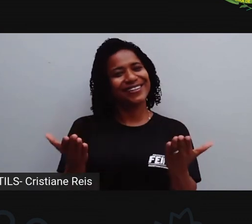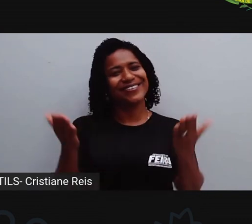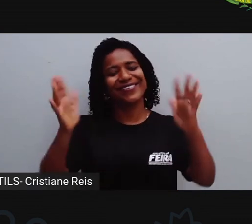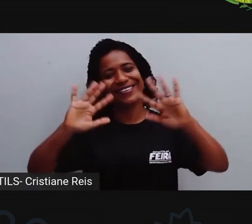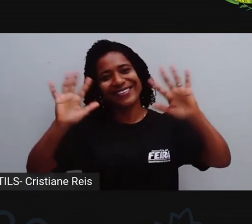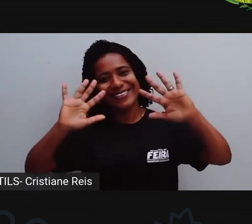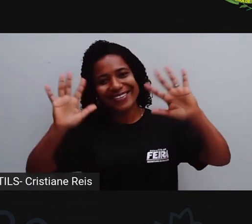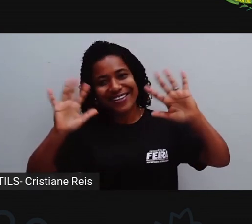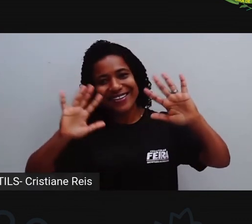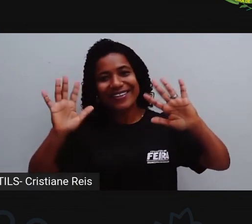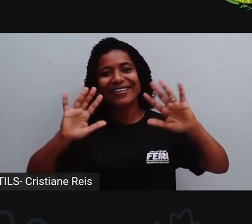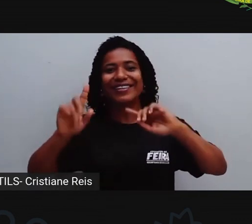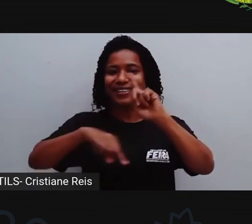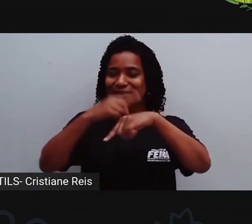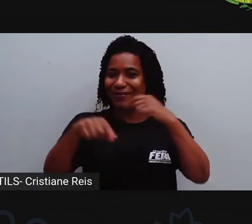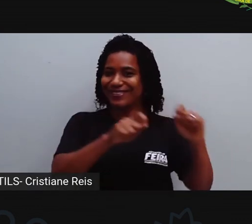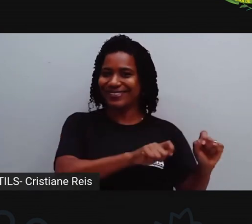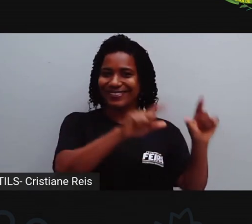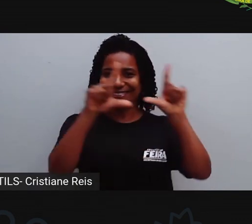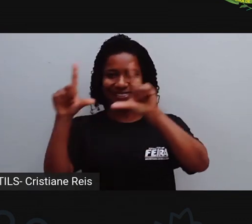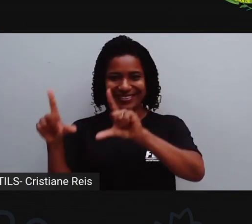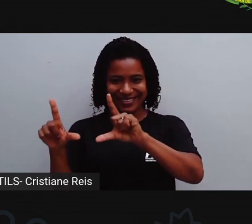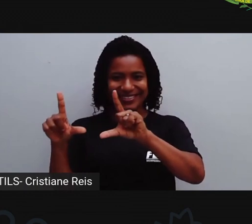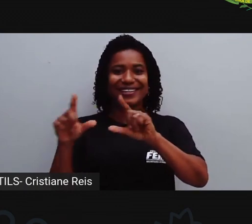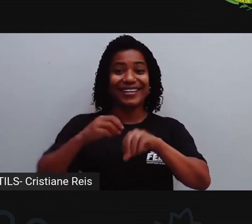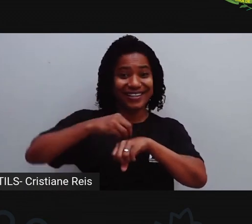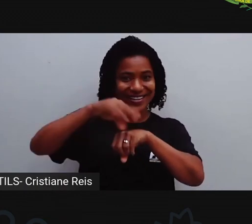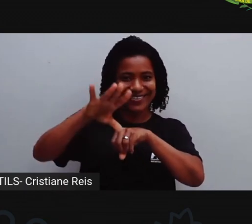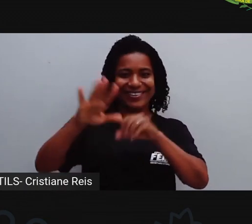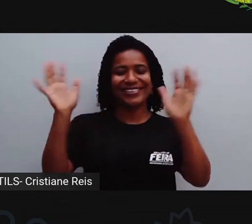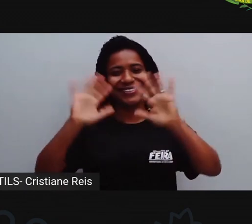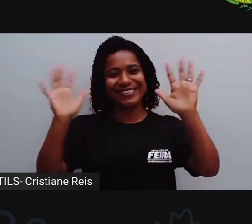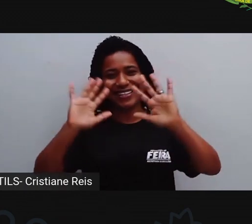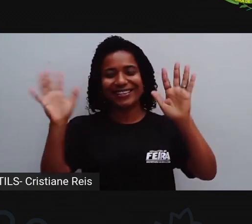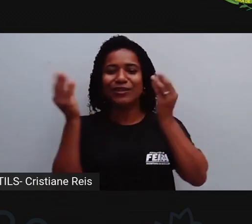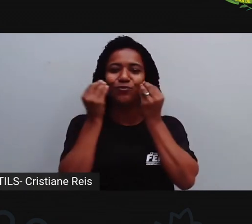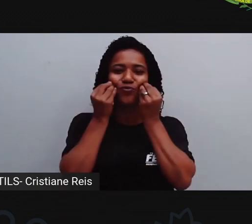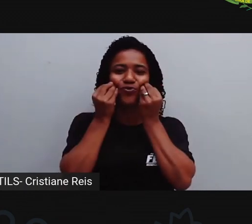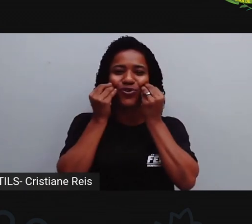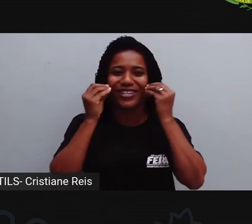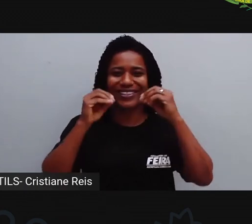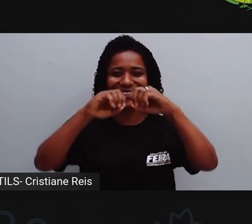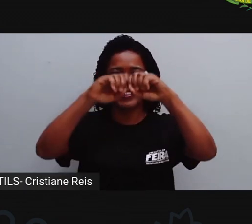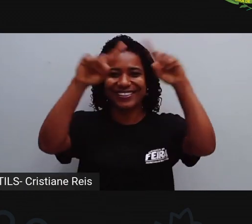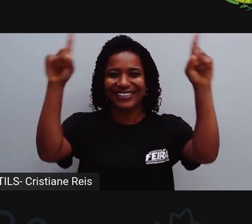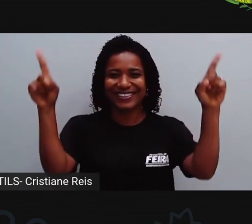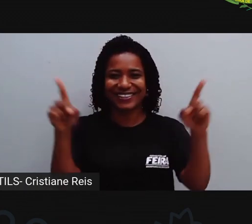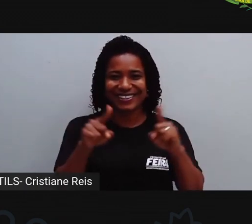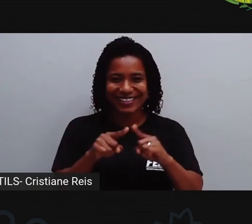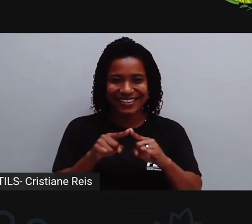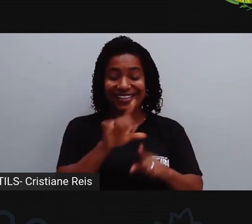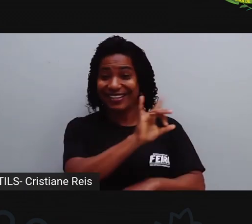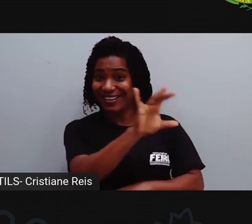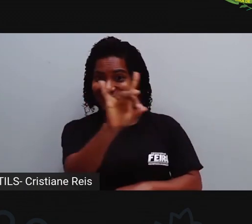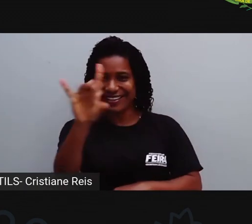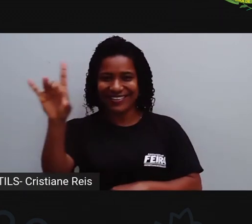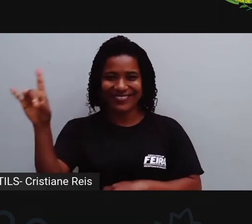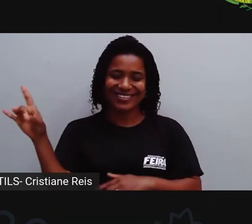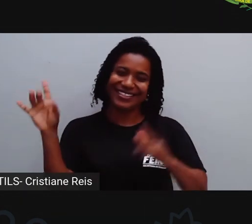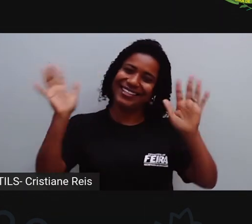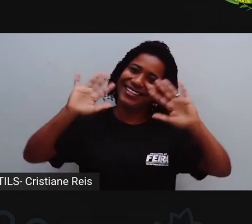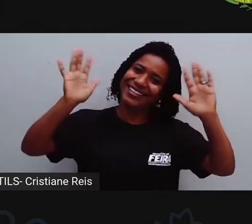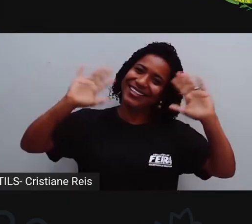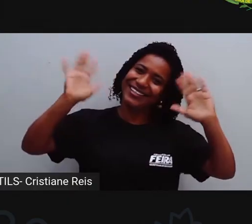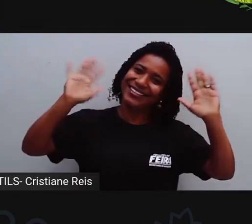por aqui e daqui a pouquinho a gente volta com o nosso segundo momento. Beijo no coração de cada um de vocês e até mais.